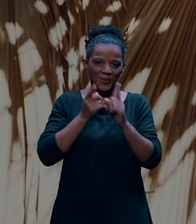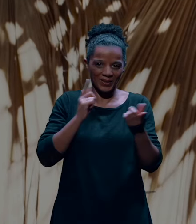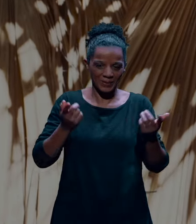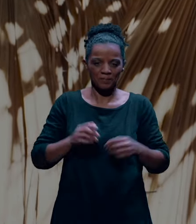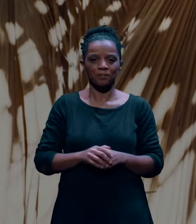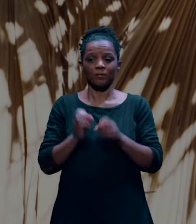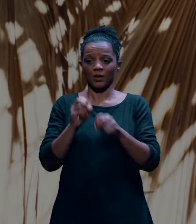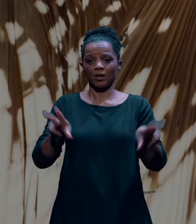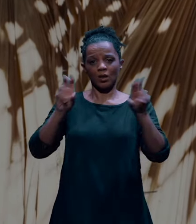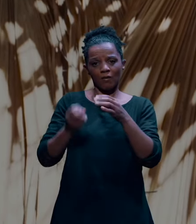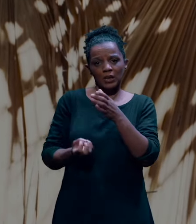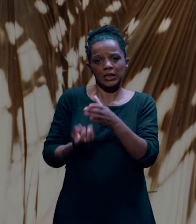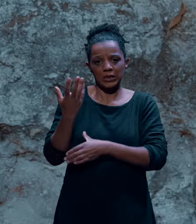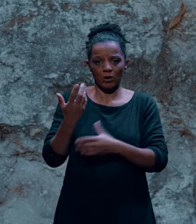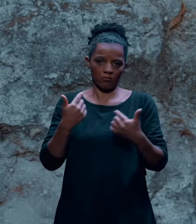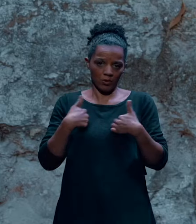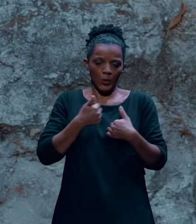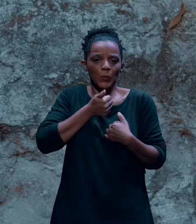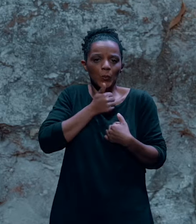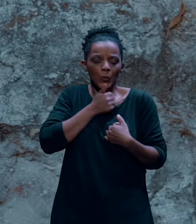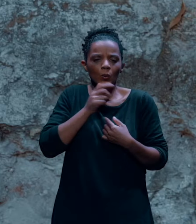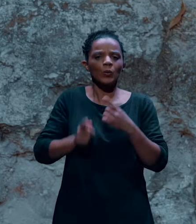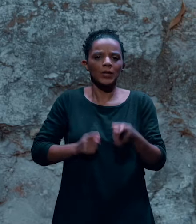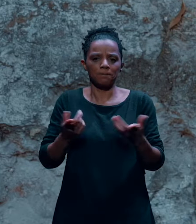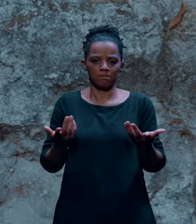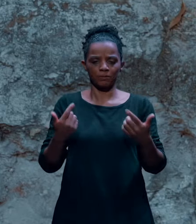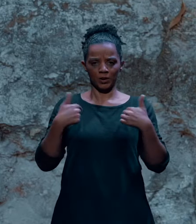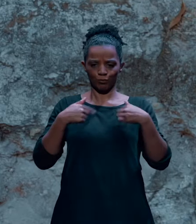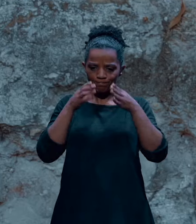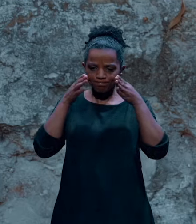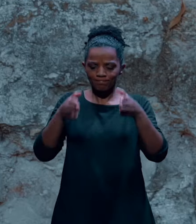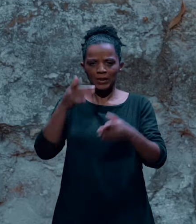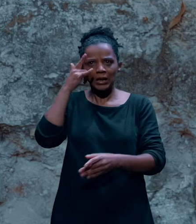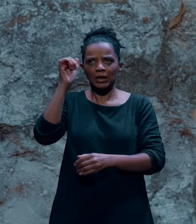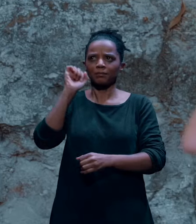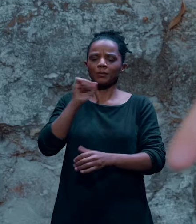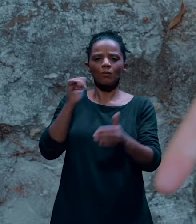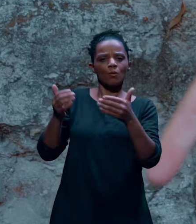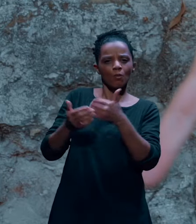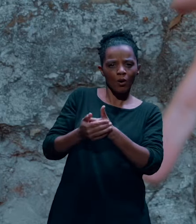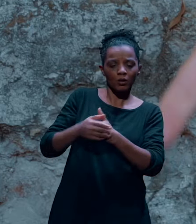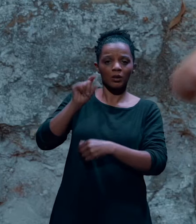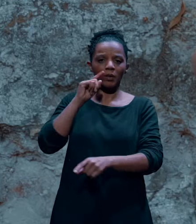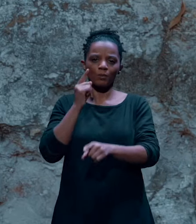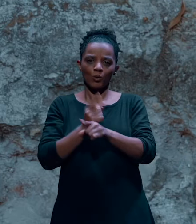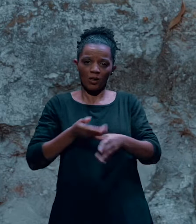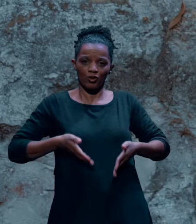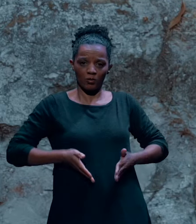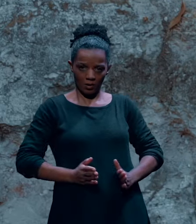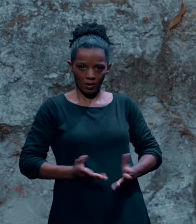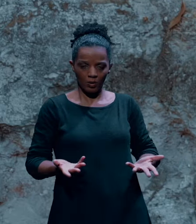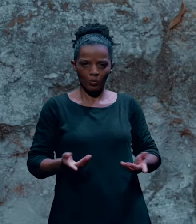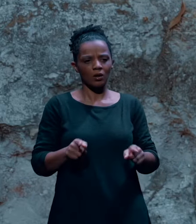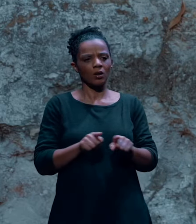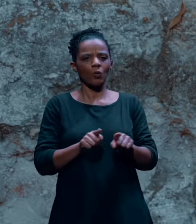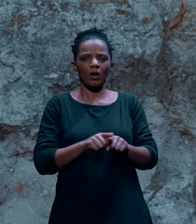Para esta nova criação eu decidi não só concentrar-me na ideia da morte mas também na ideia de nascimento